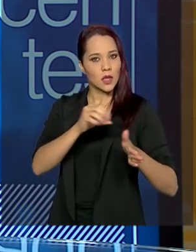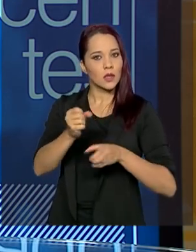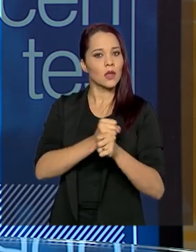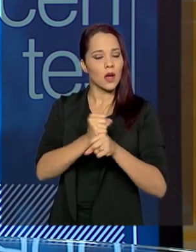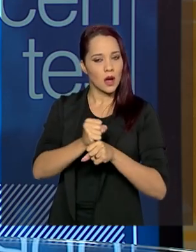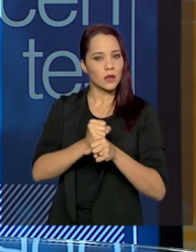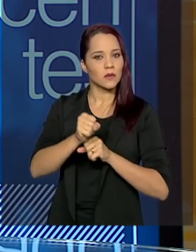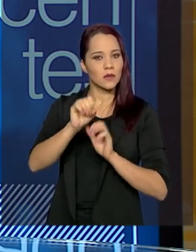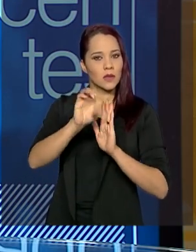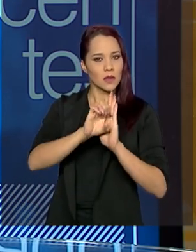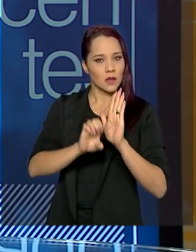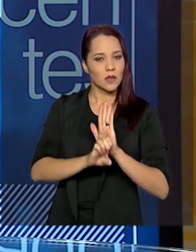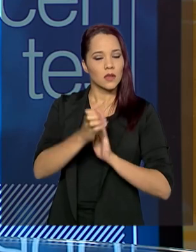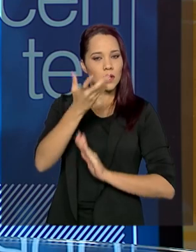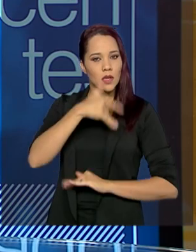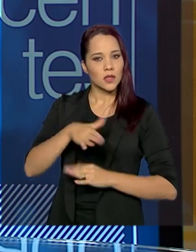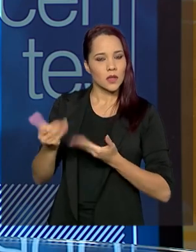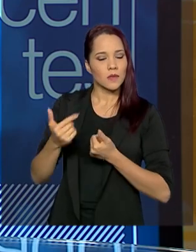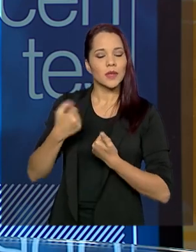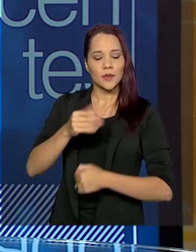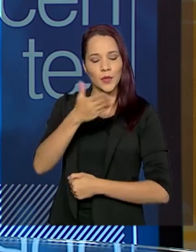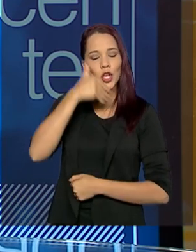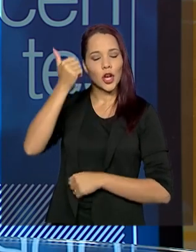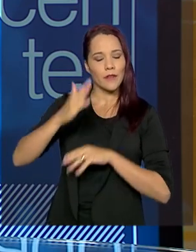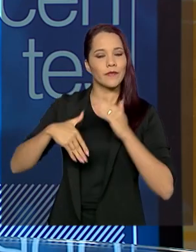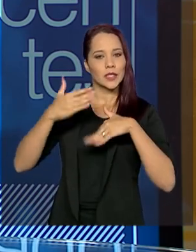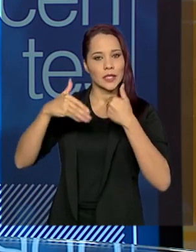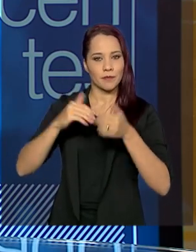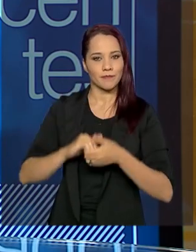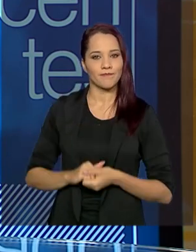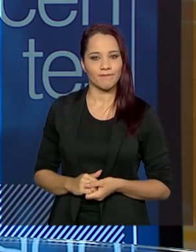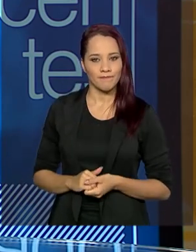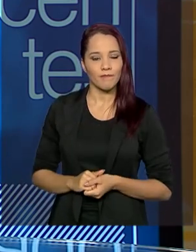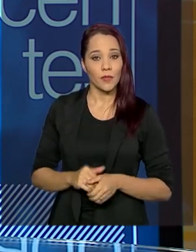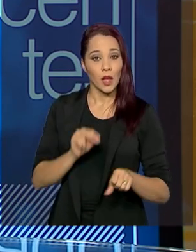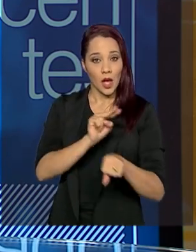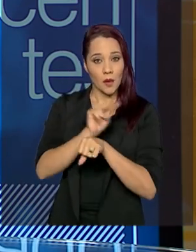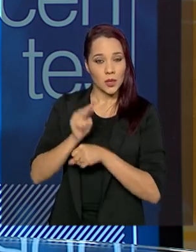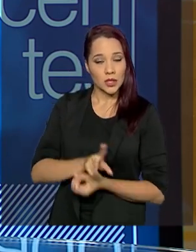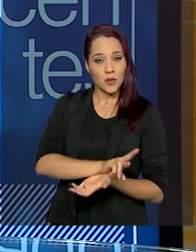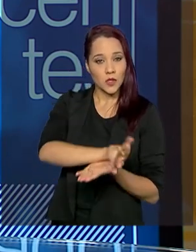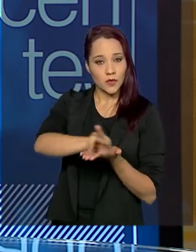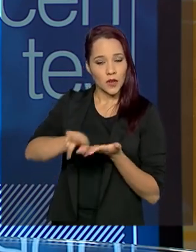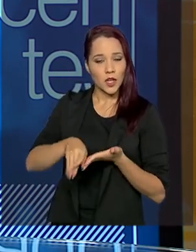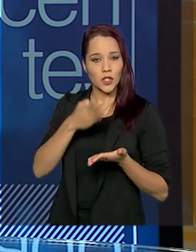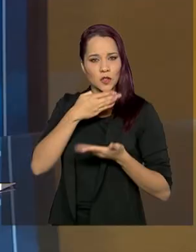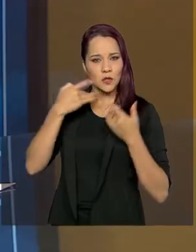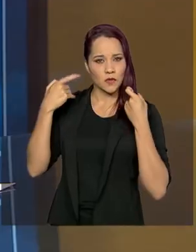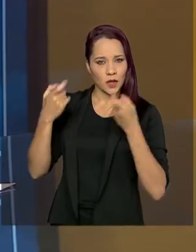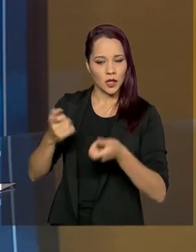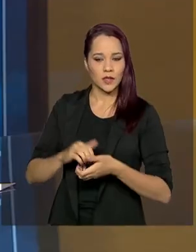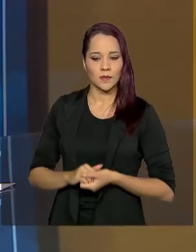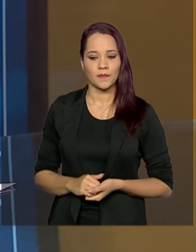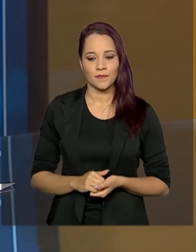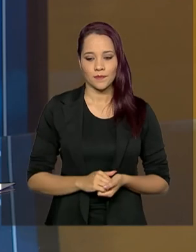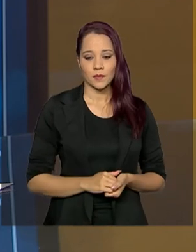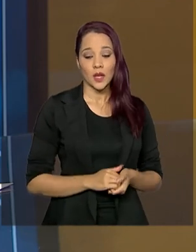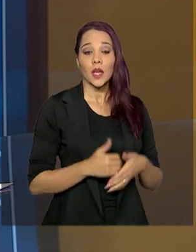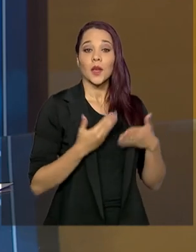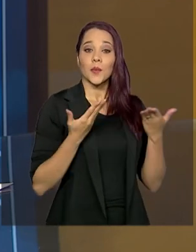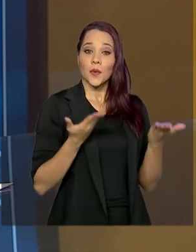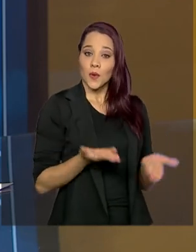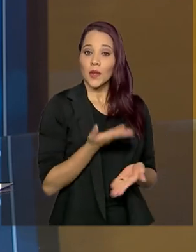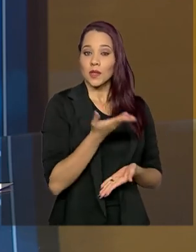Criança e Adolescente, né? Que a gente precisa melhorar muito, avançar. A proteção às diversas formas de violência. E por conta disso